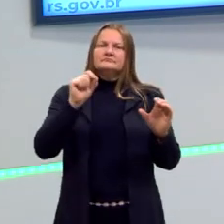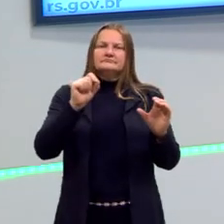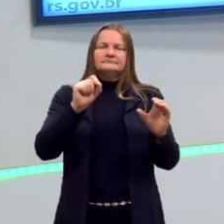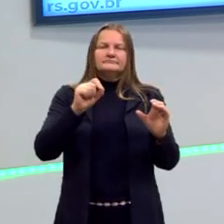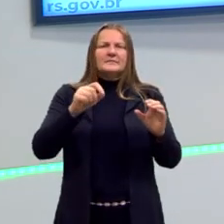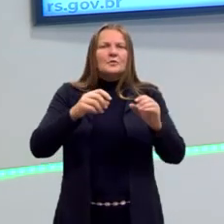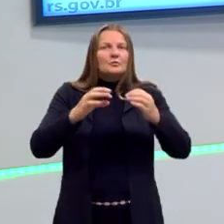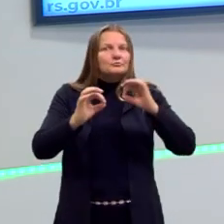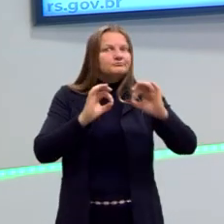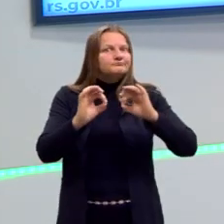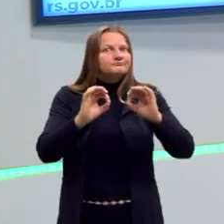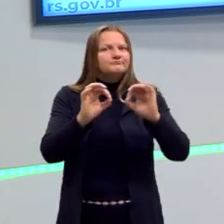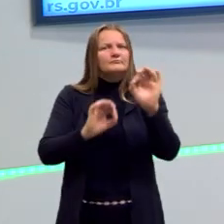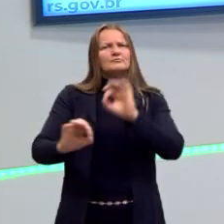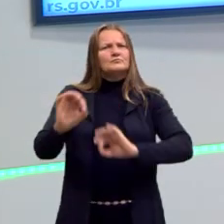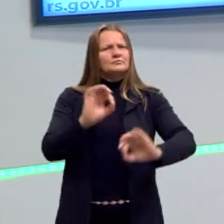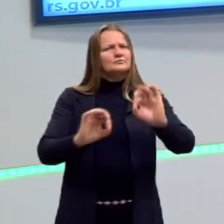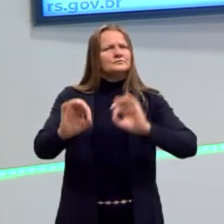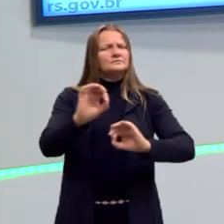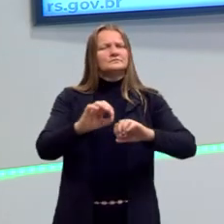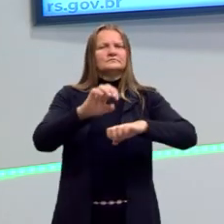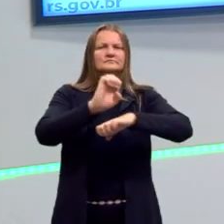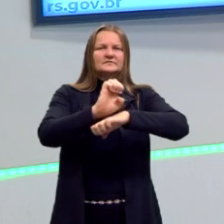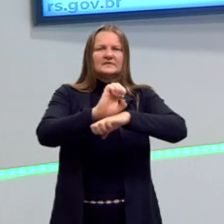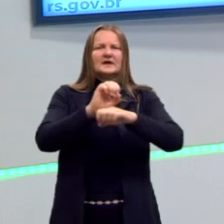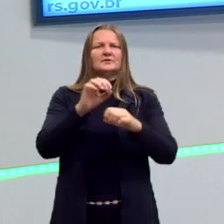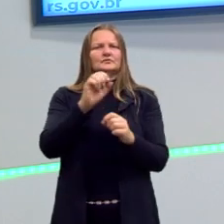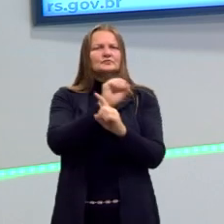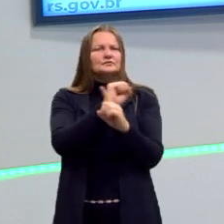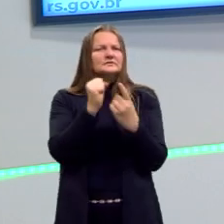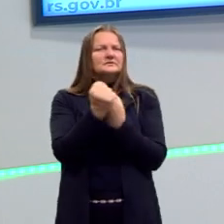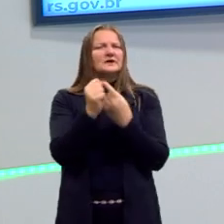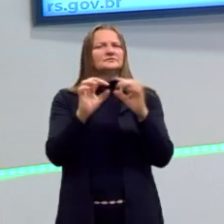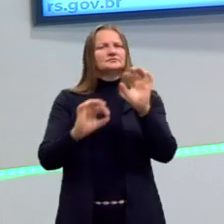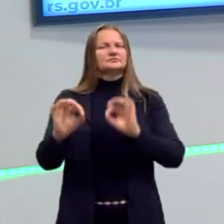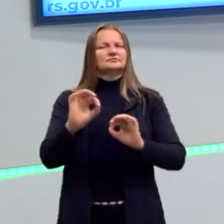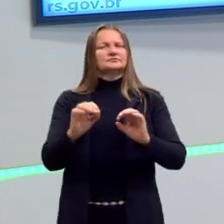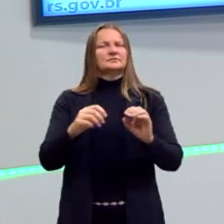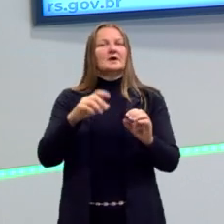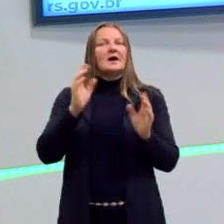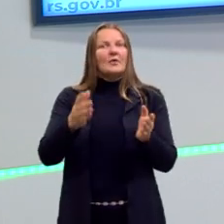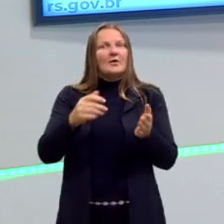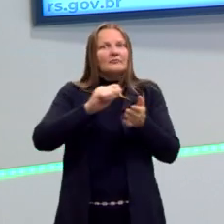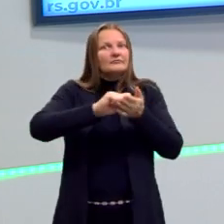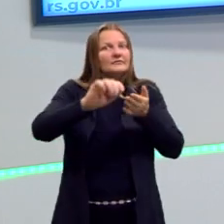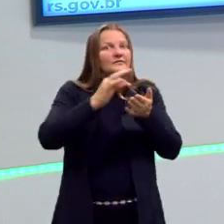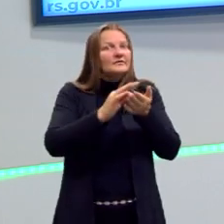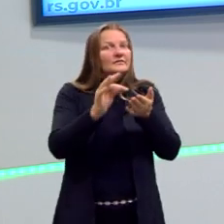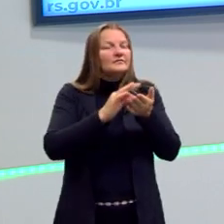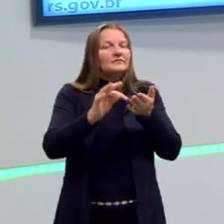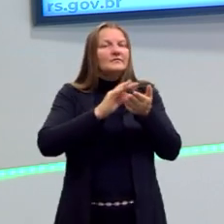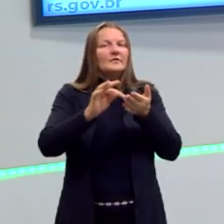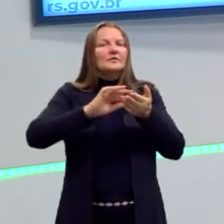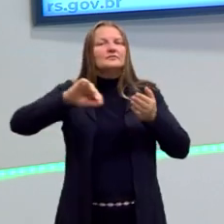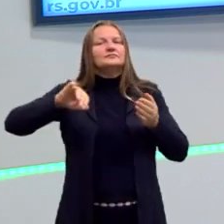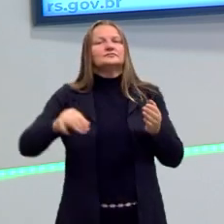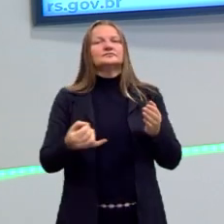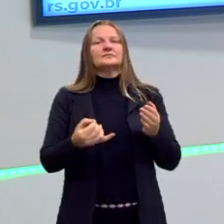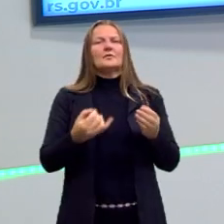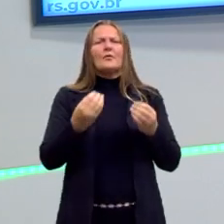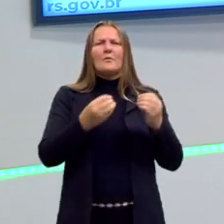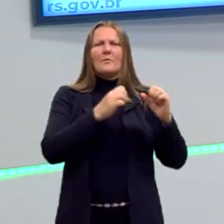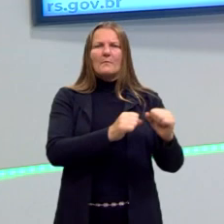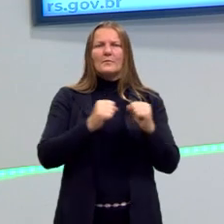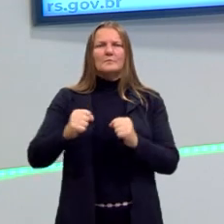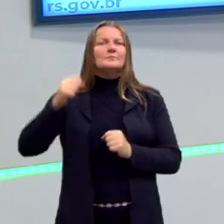coordena a política do Estado. Então, agora começam a aparecer teóricos que irão justificar o